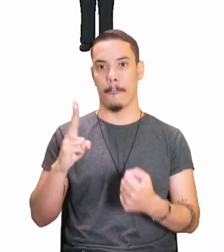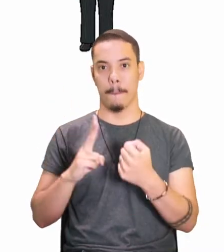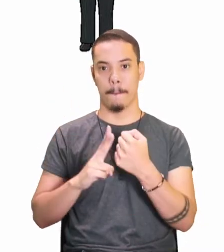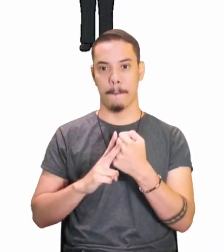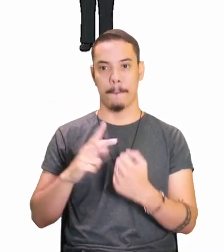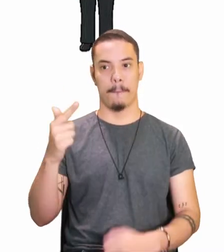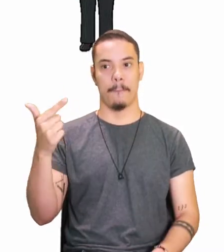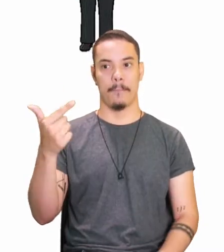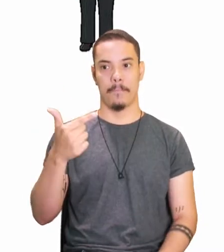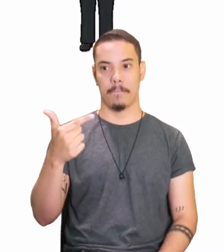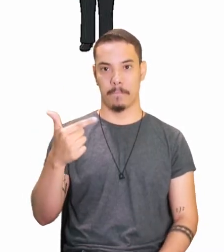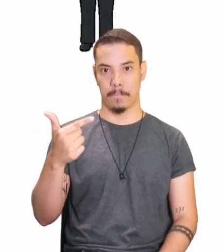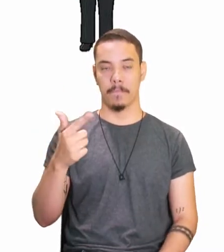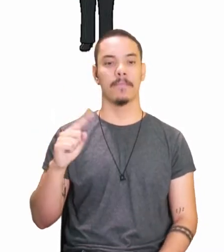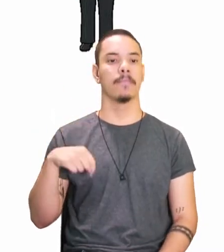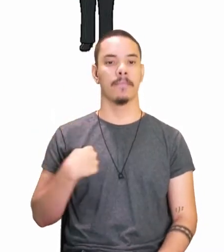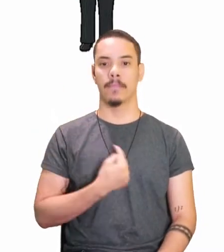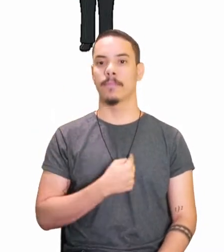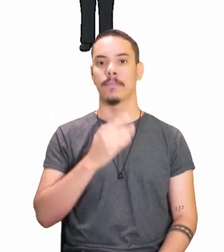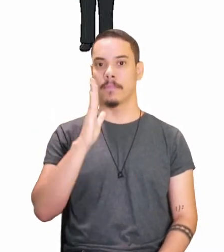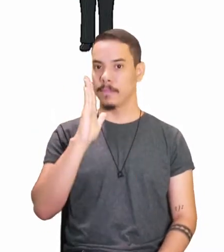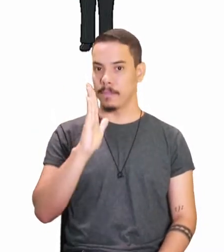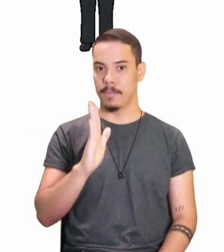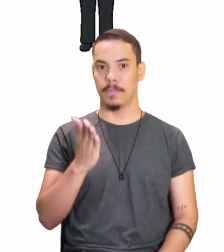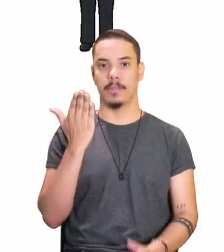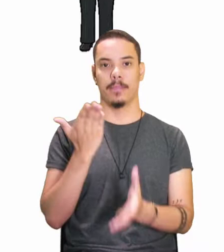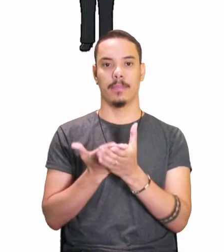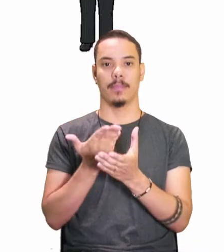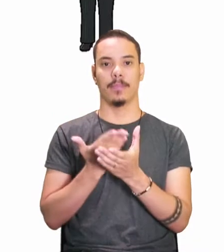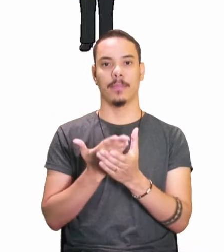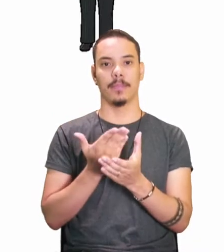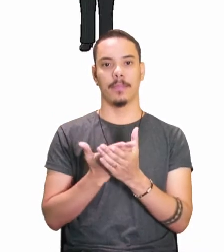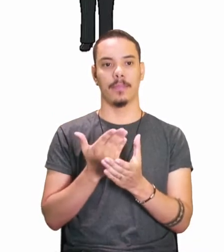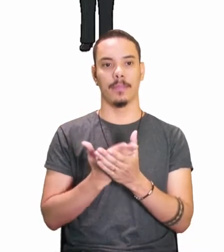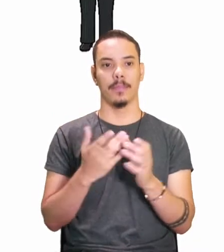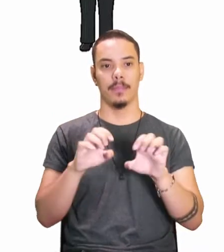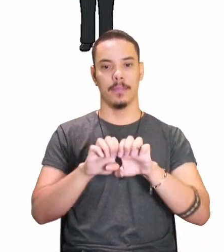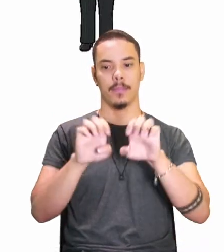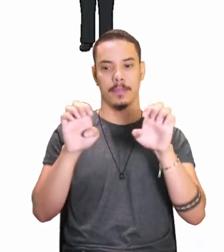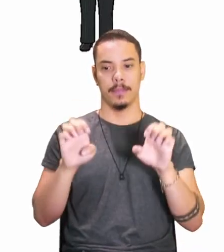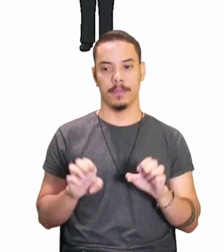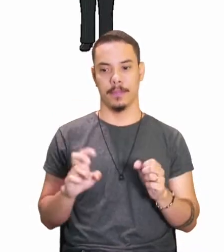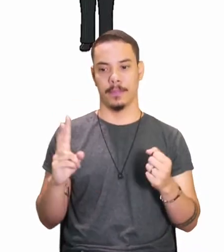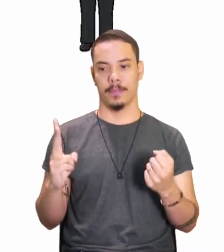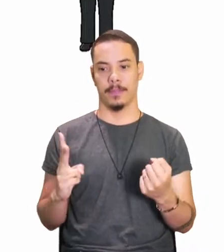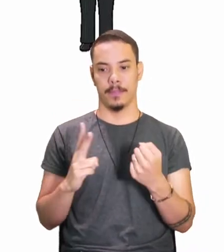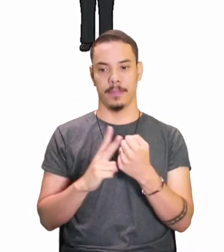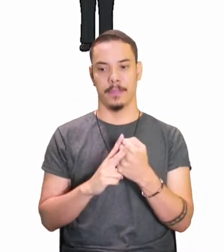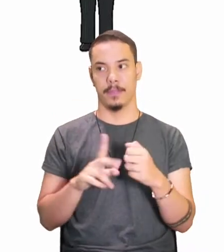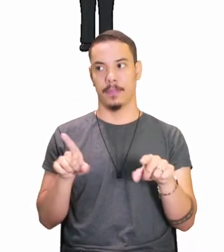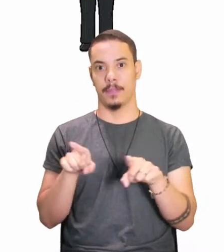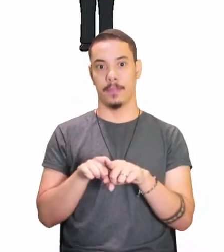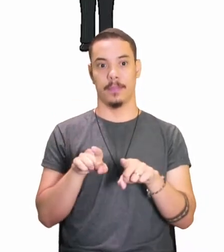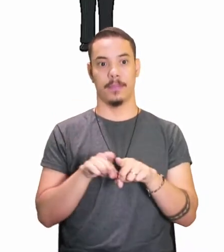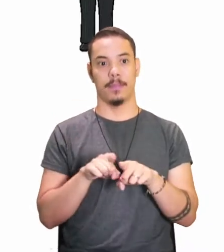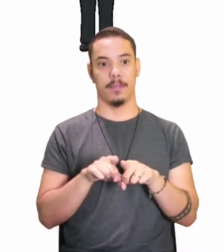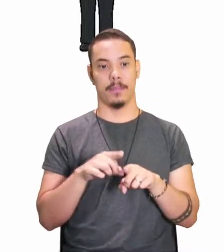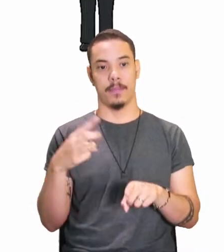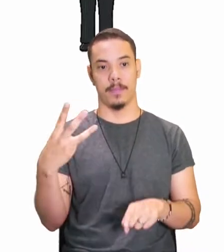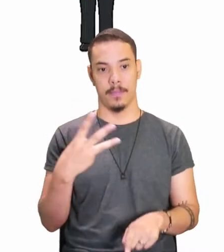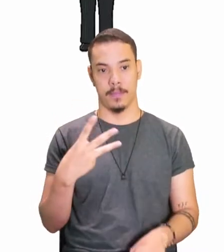segunda conjugação, que a gente já viu aqui no estudo da estrutura verbal, e verbo da terceira